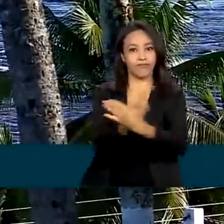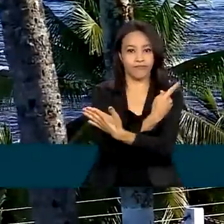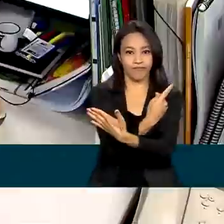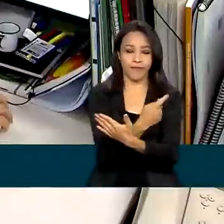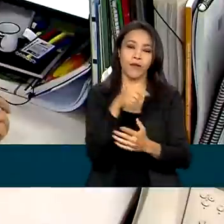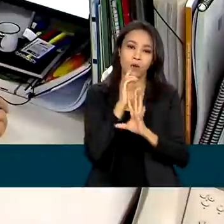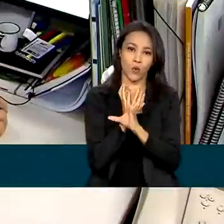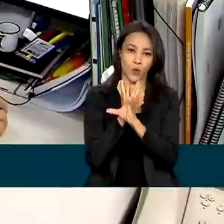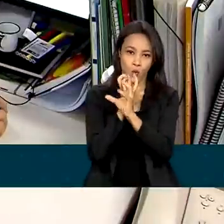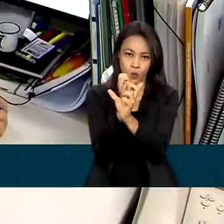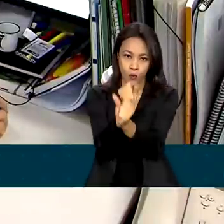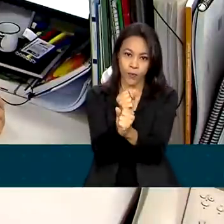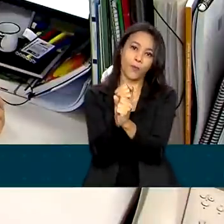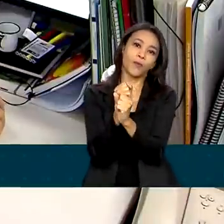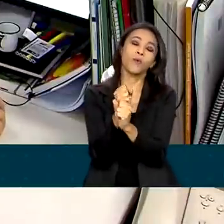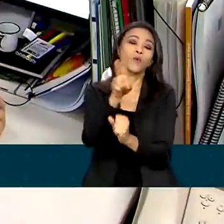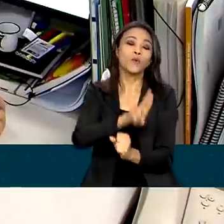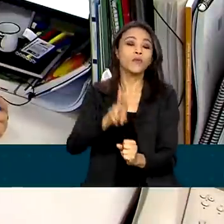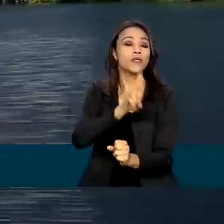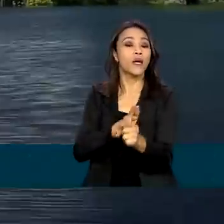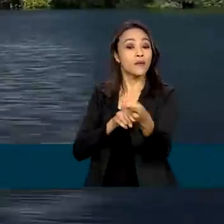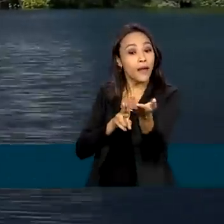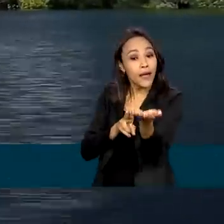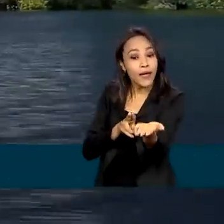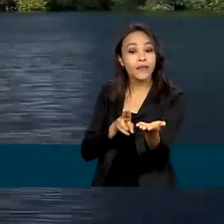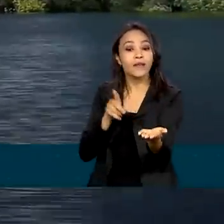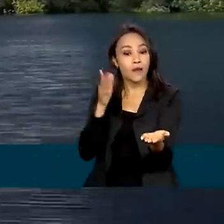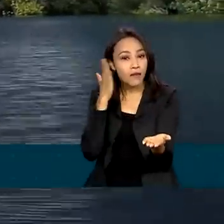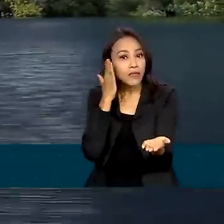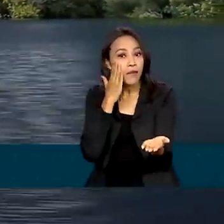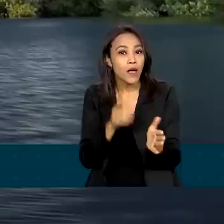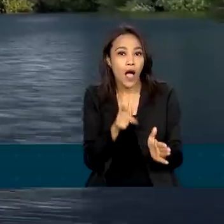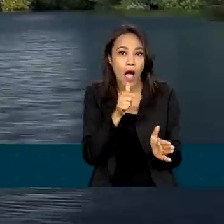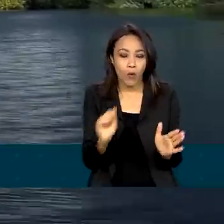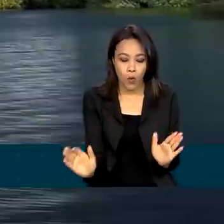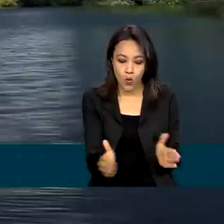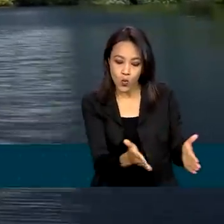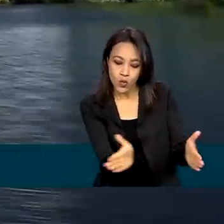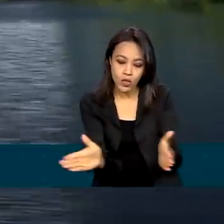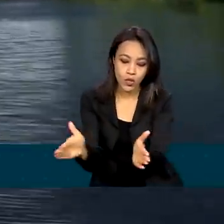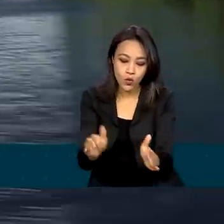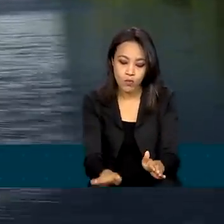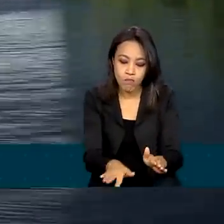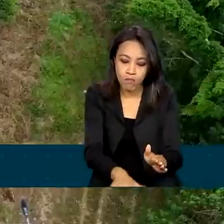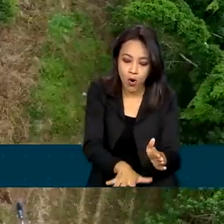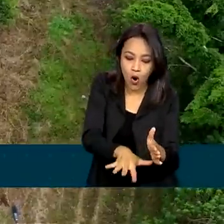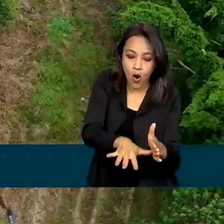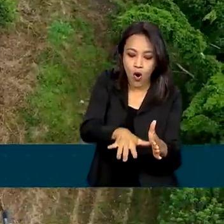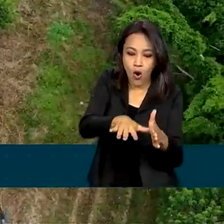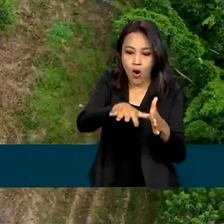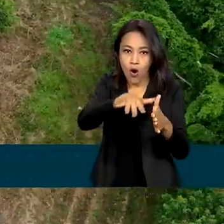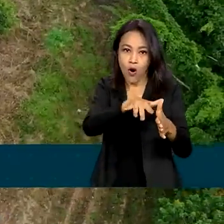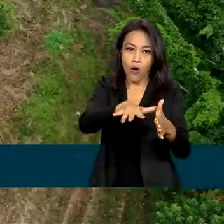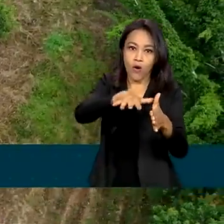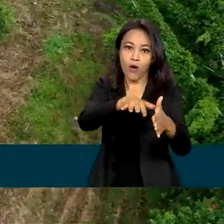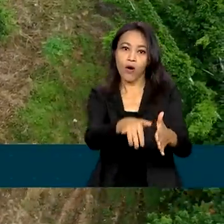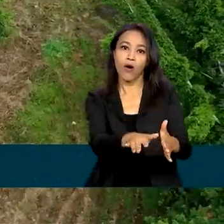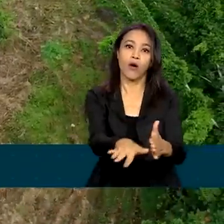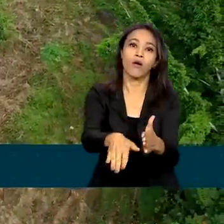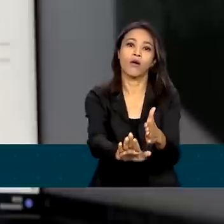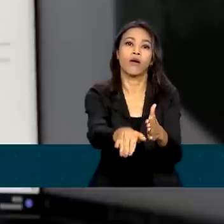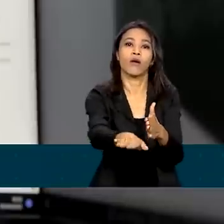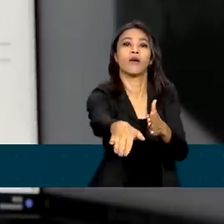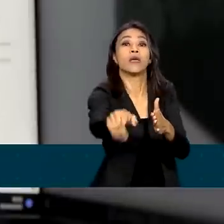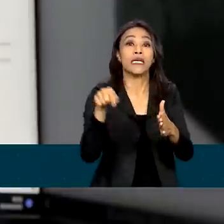cálculos feitos pelo programa vão levar em conta a vazão e o aumento do nível dos rios. Os dados gerados serão